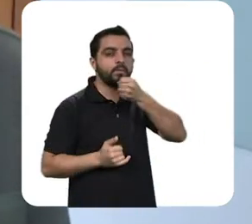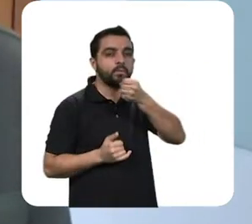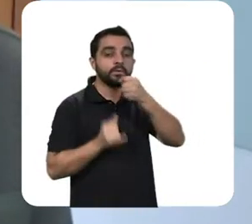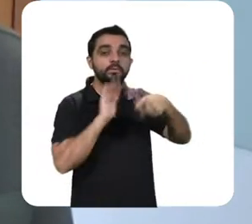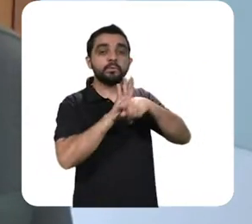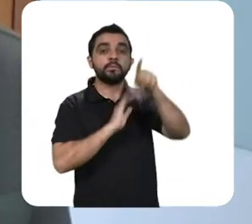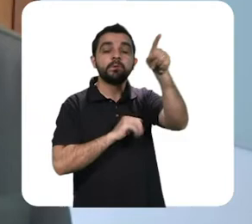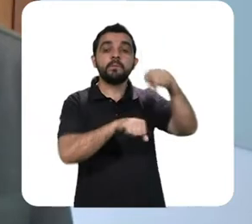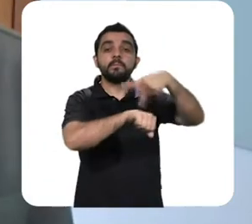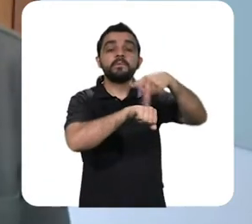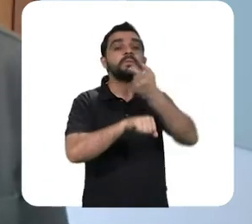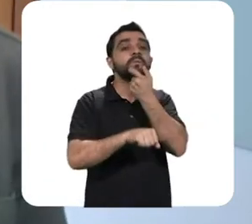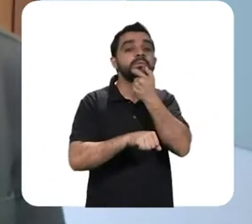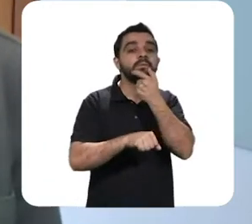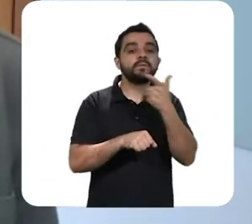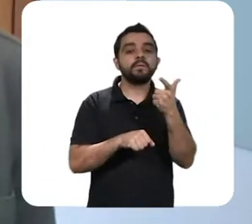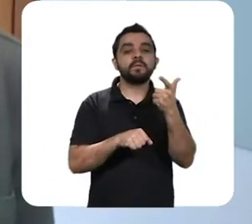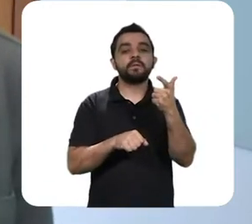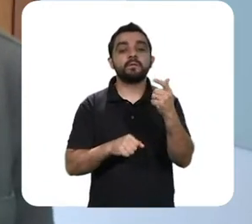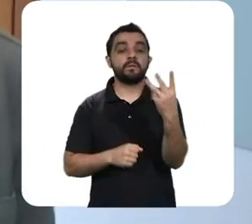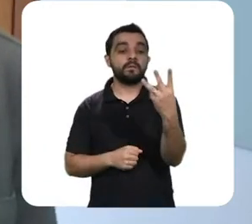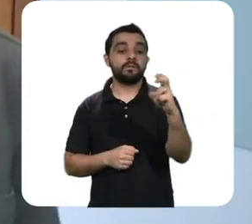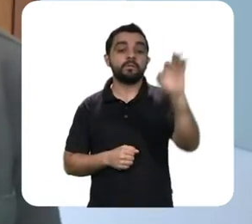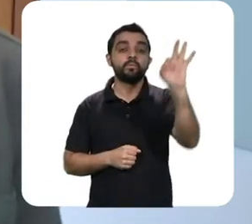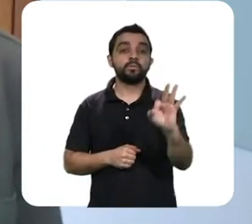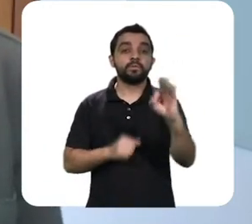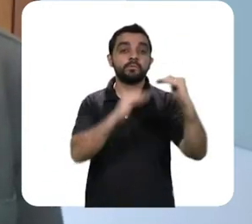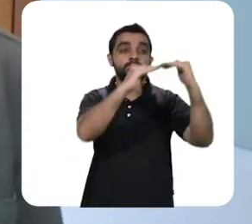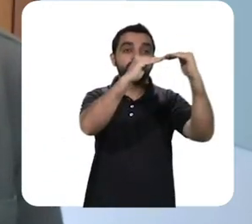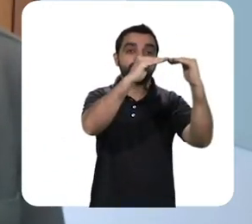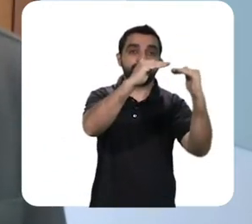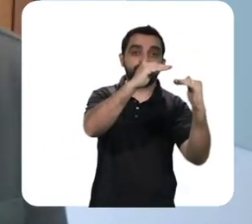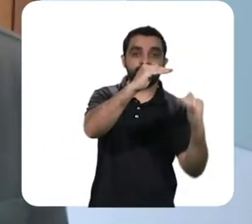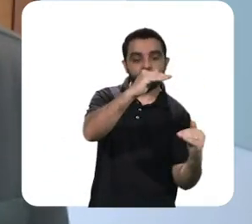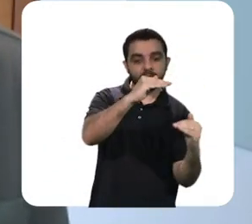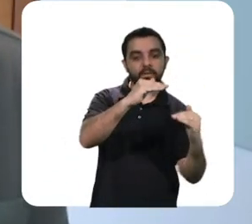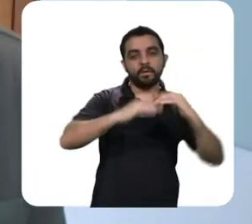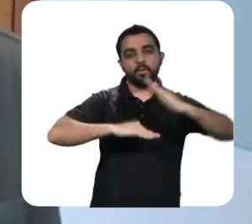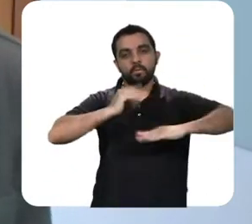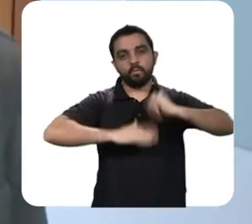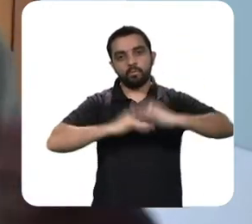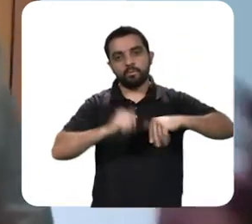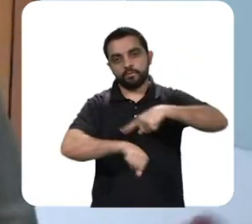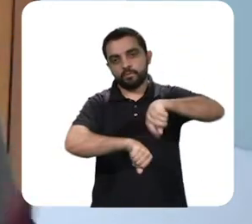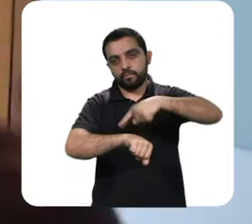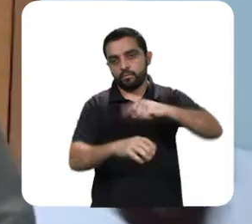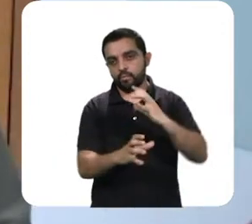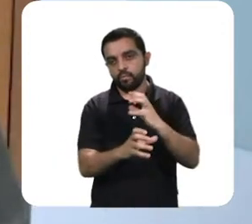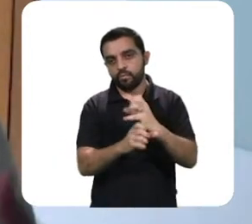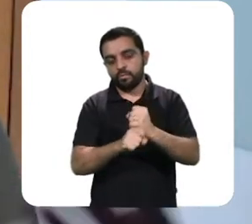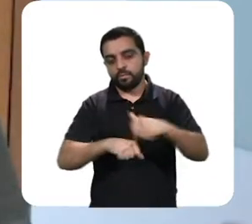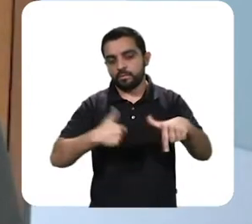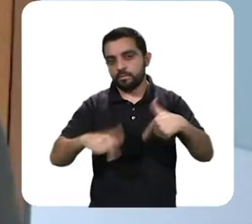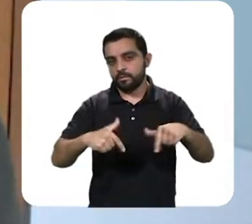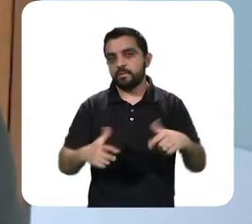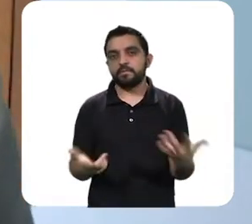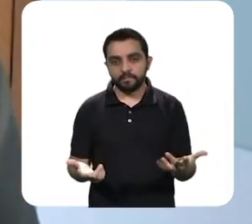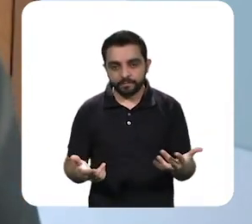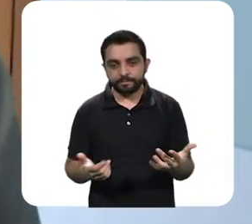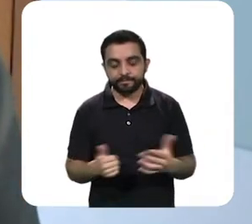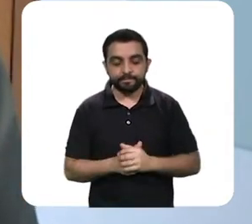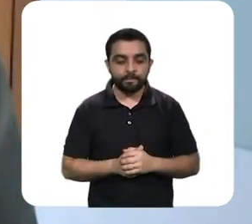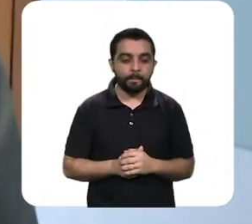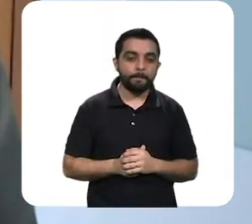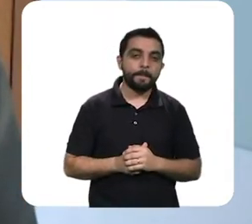Inglaterra com uma interrupção de 35% da oferta de mão de obra, da quantidade de mão de obra, de horas trabalhadas, nesses dois,